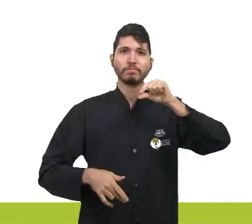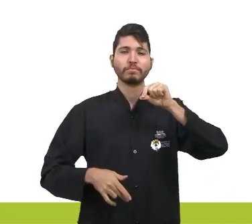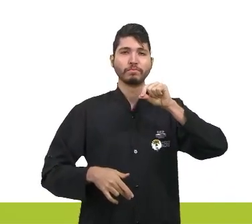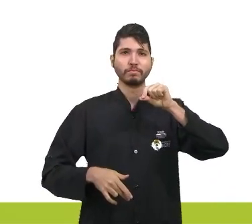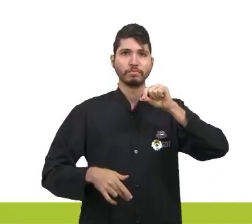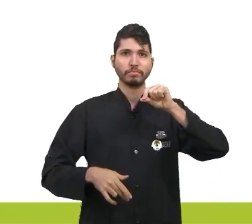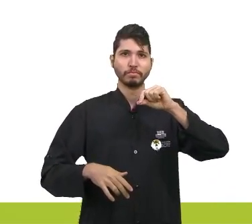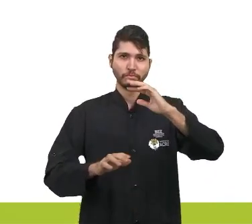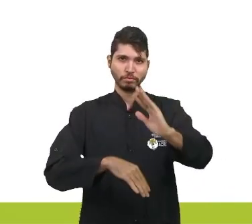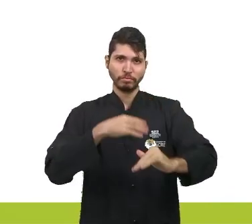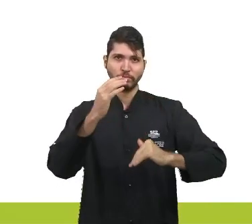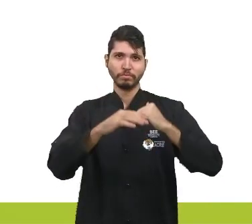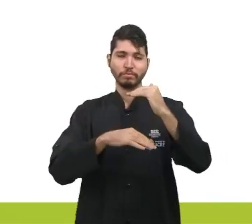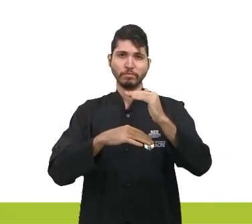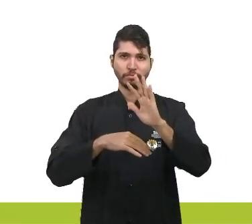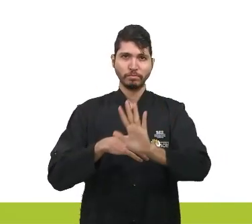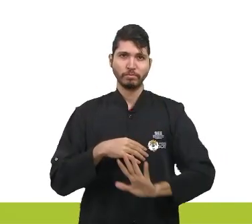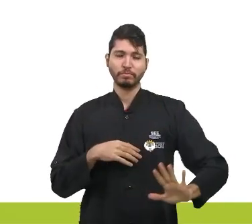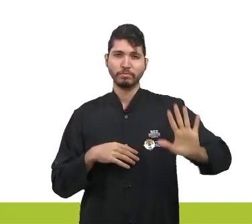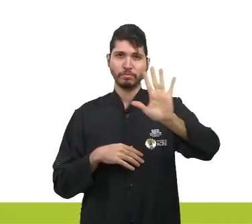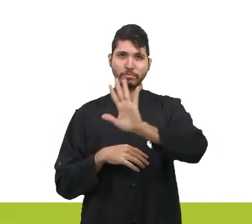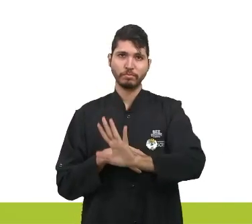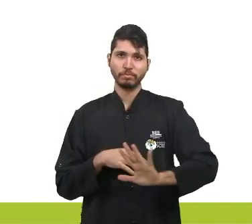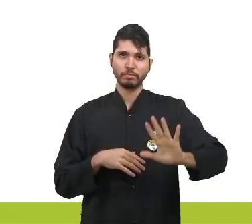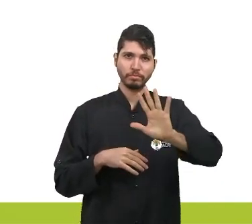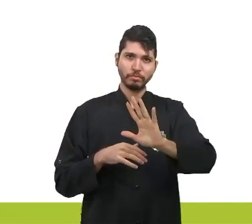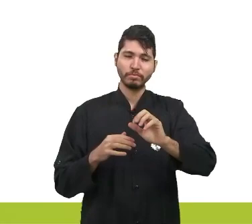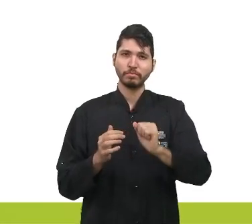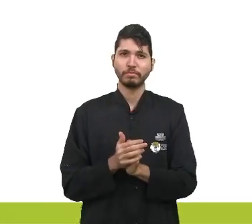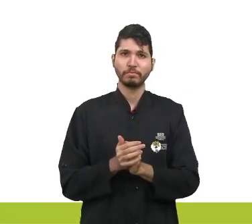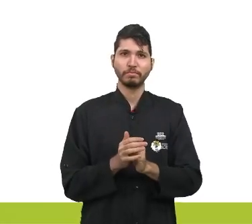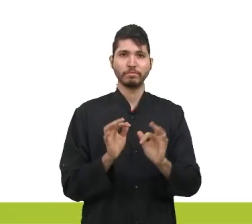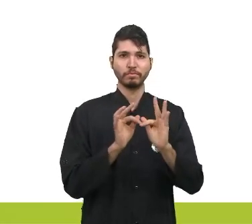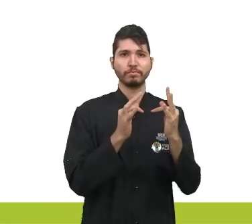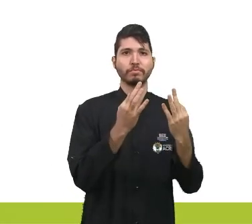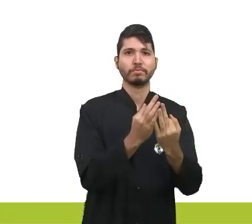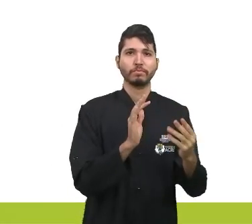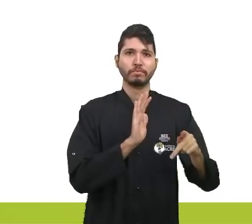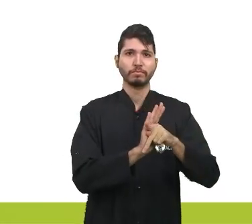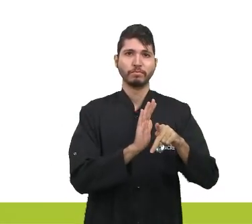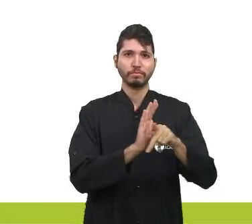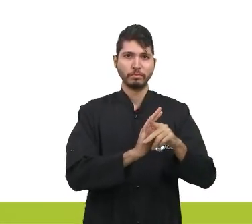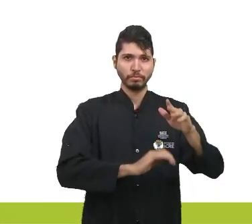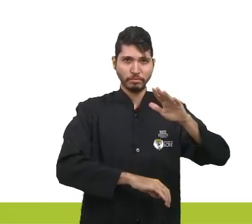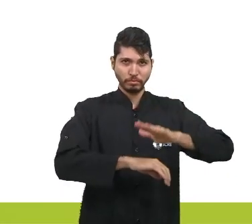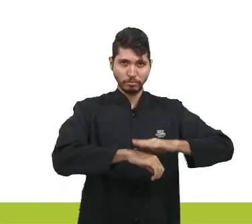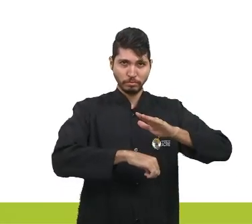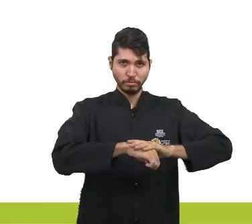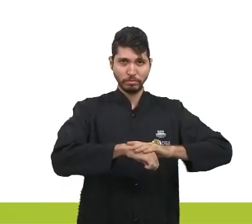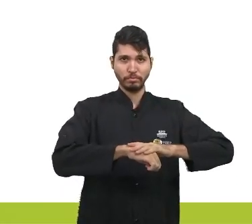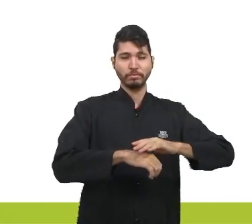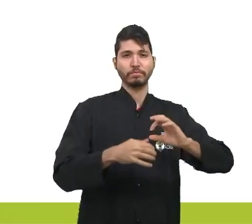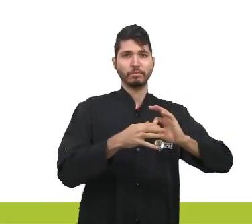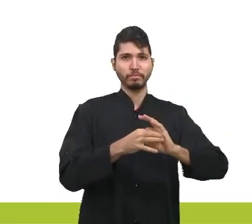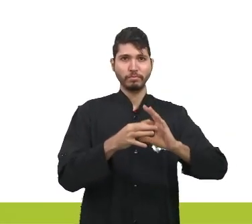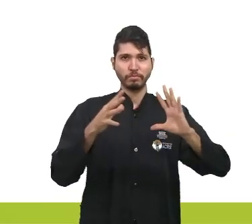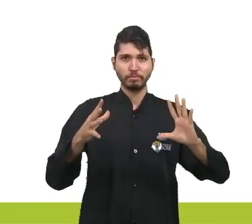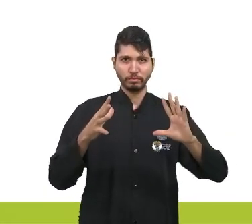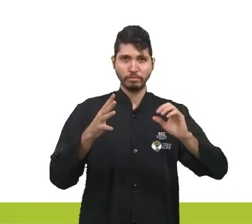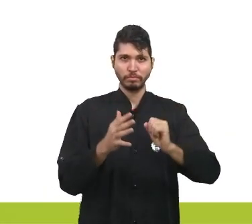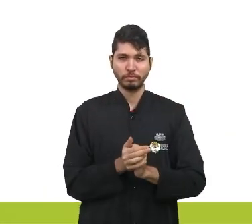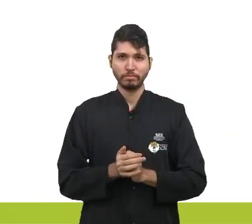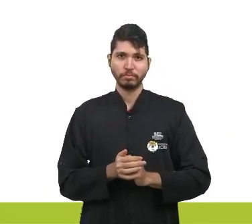que, entre nós, através das grandes famílias proprietárias e autônomas, senhores de engenho,